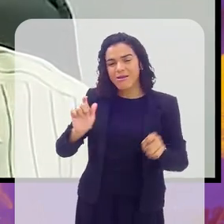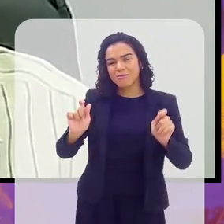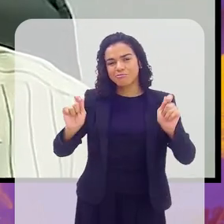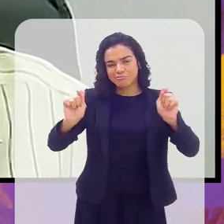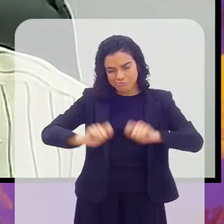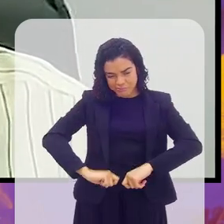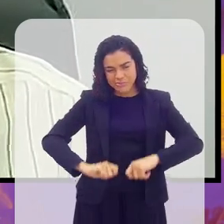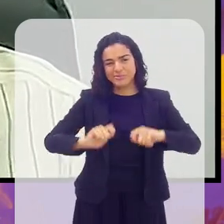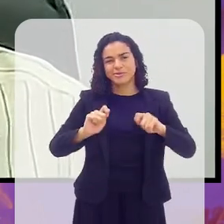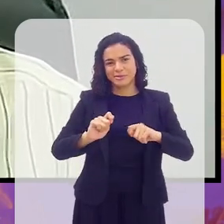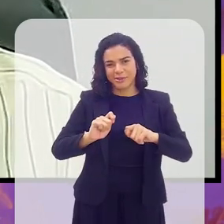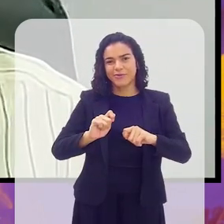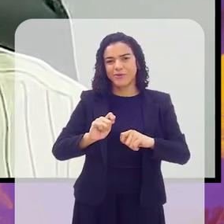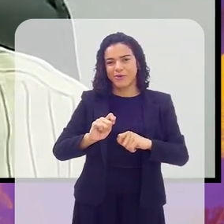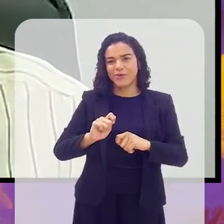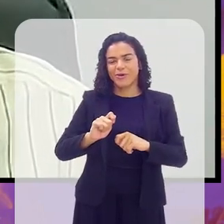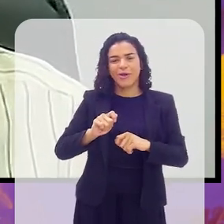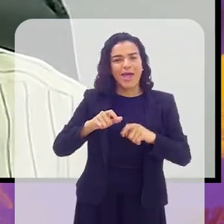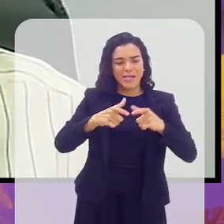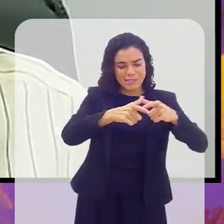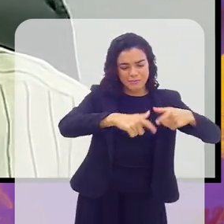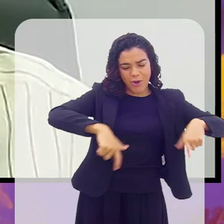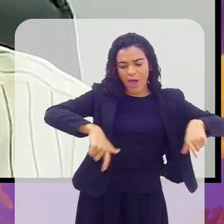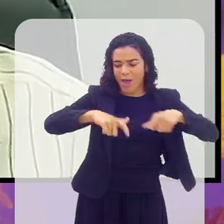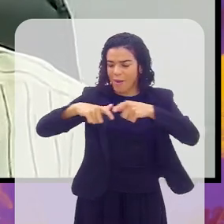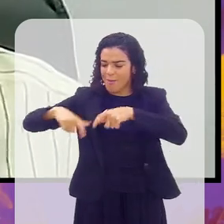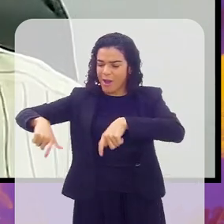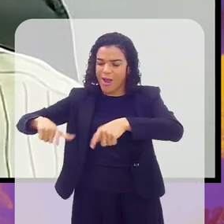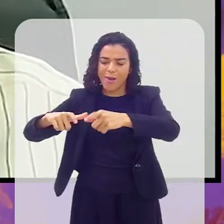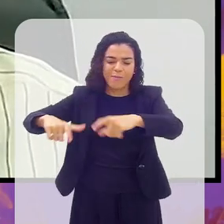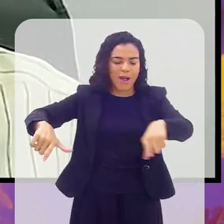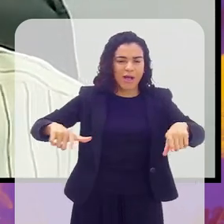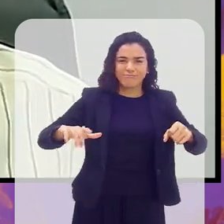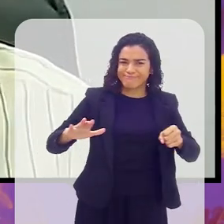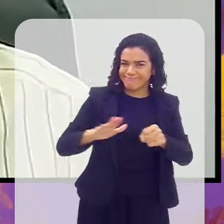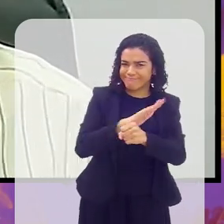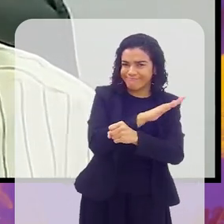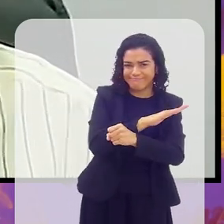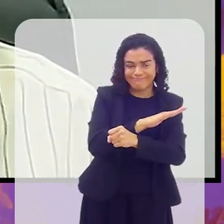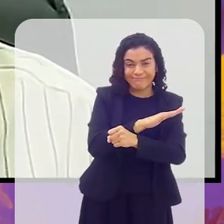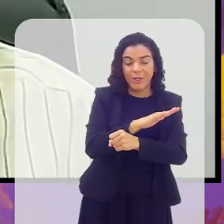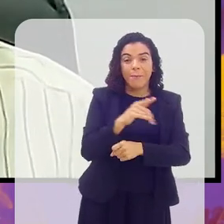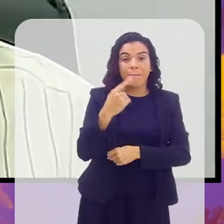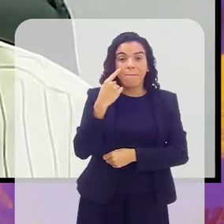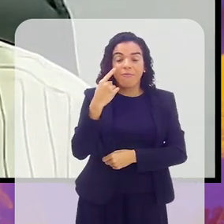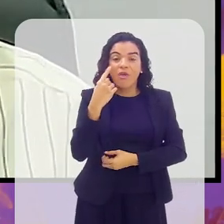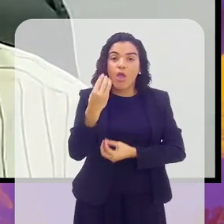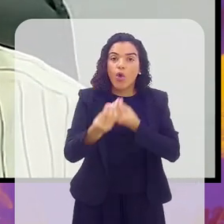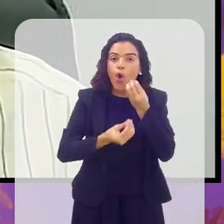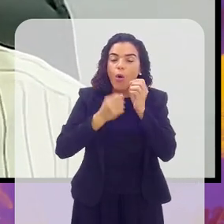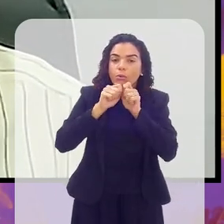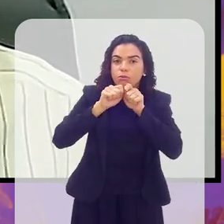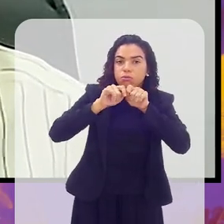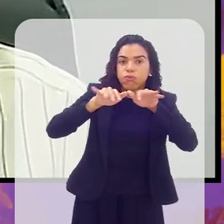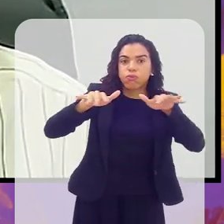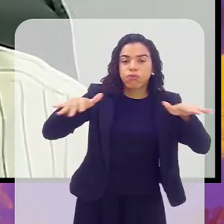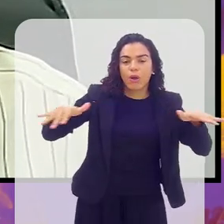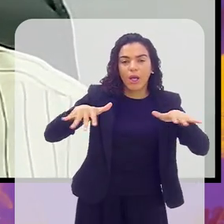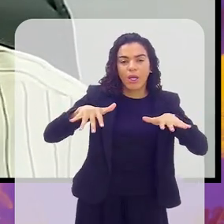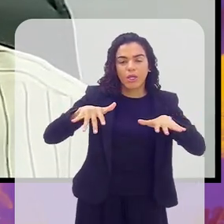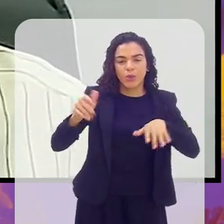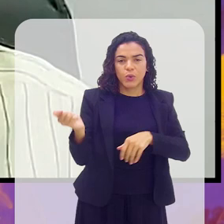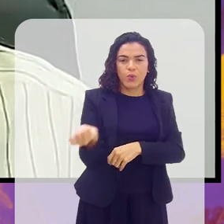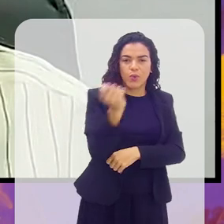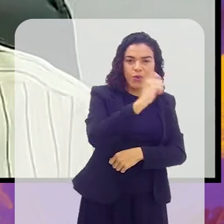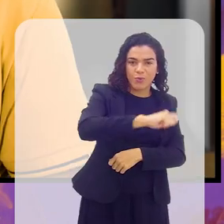possivelmente, todas essas quadras estariam preenchidas. Você vê a força do nosso